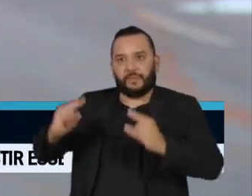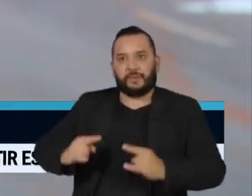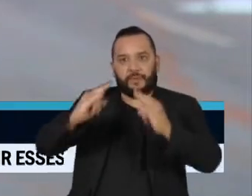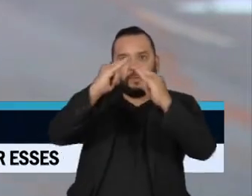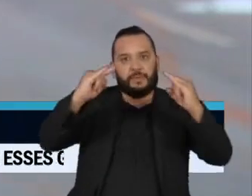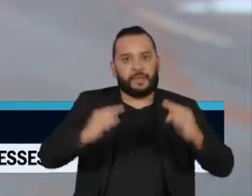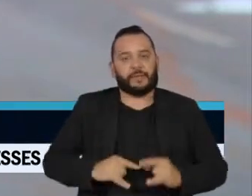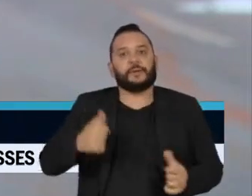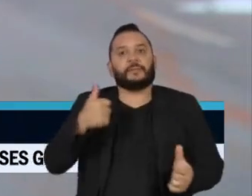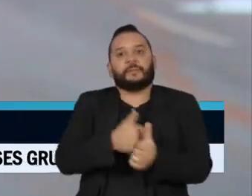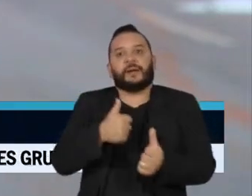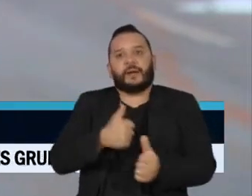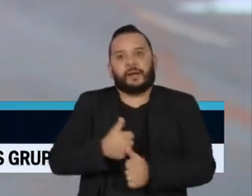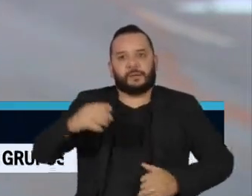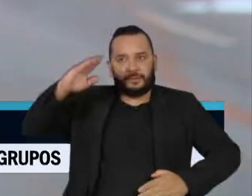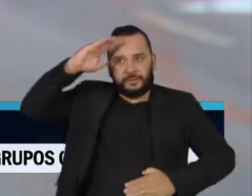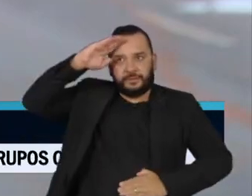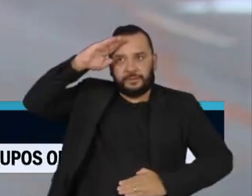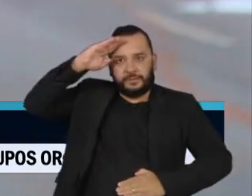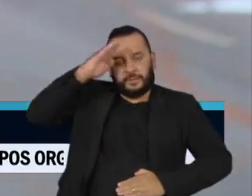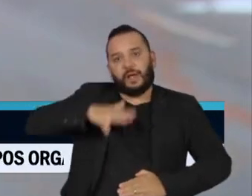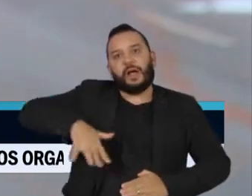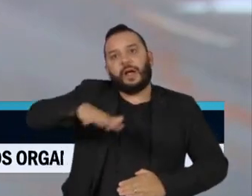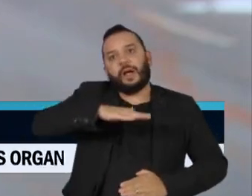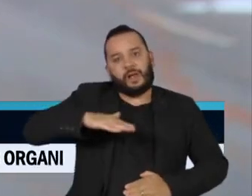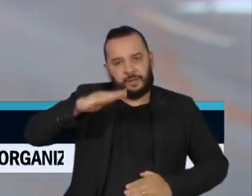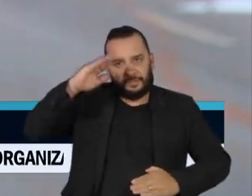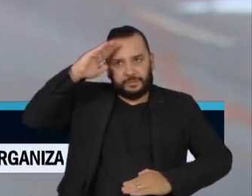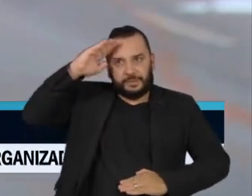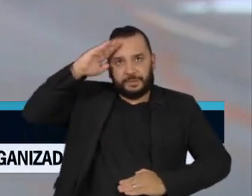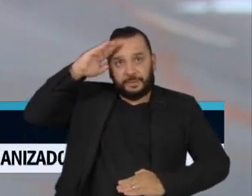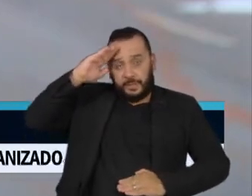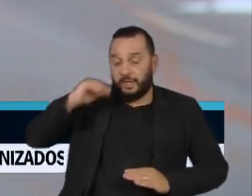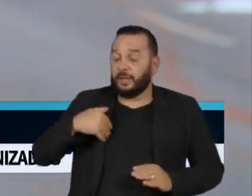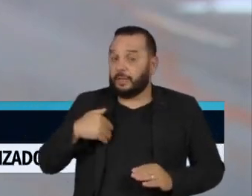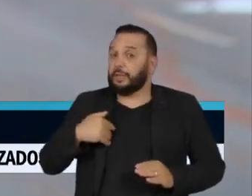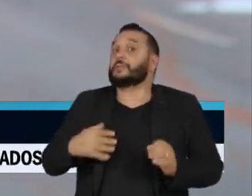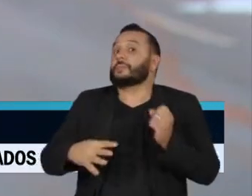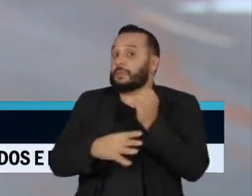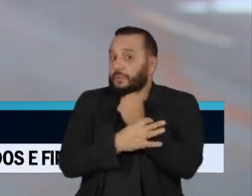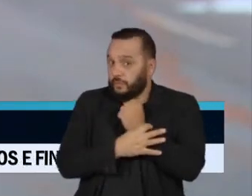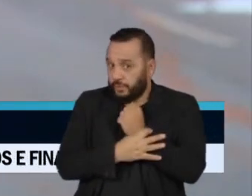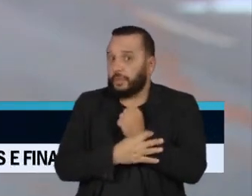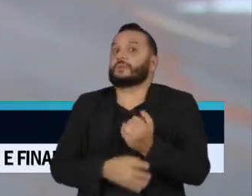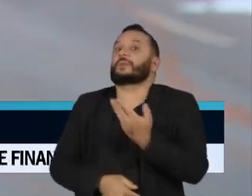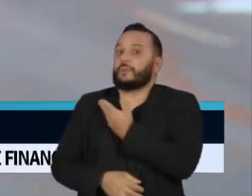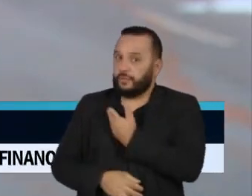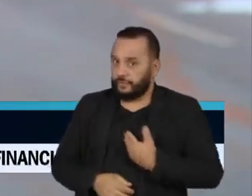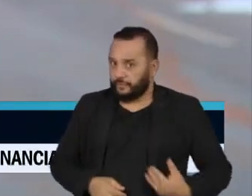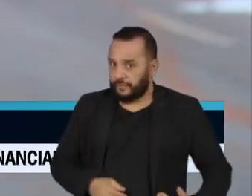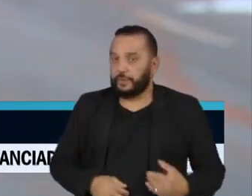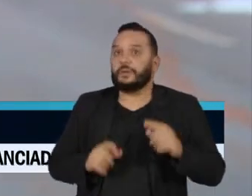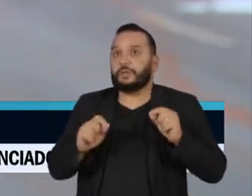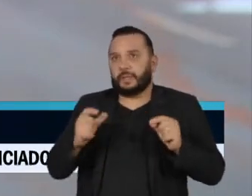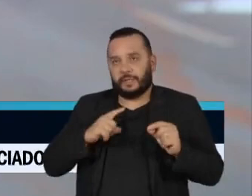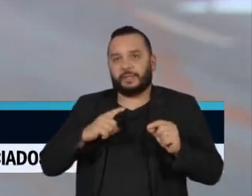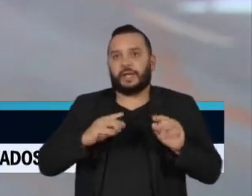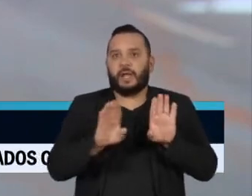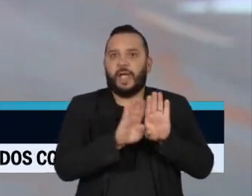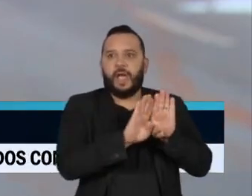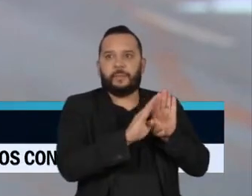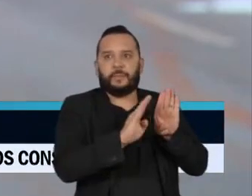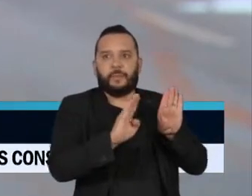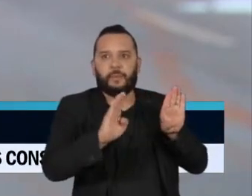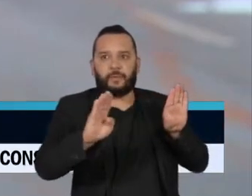quartel do Exército, no setor militar urbano. Por segurança, o governo do Distrito Federal montou um bloqueio que vai